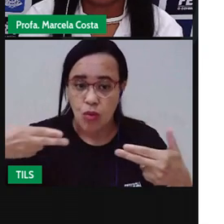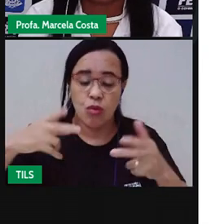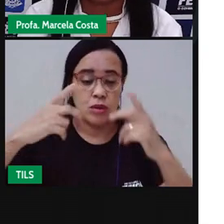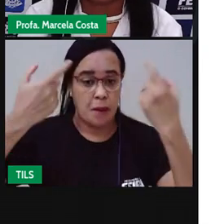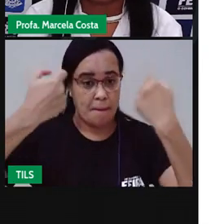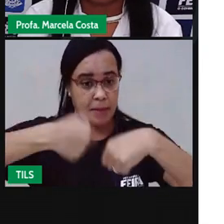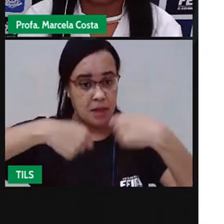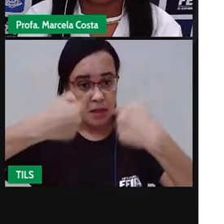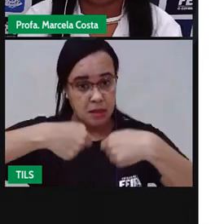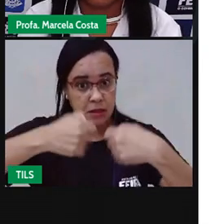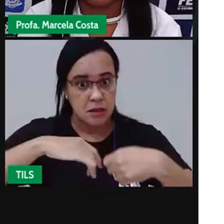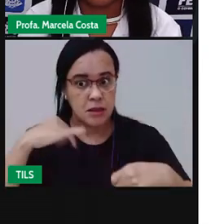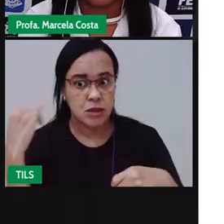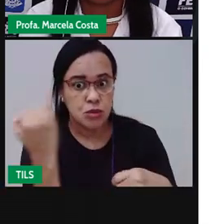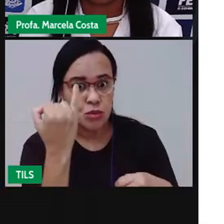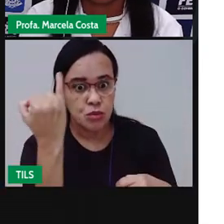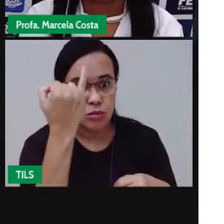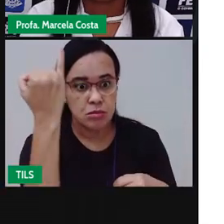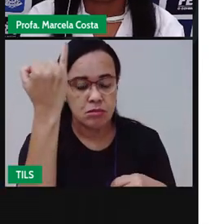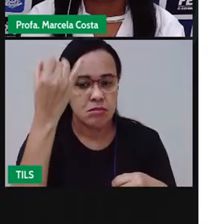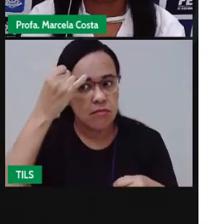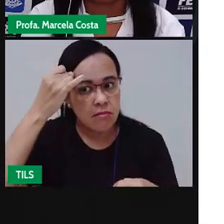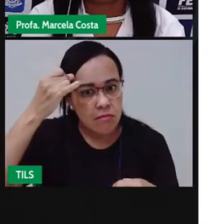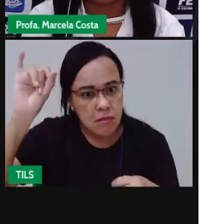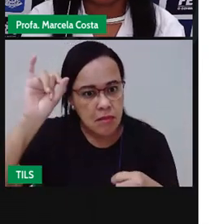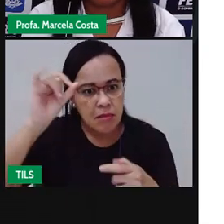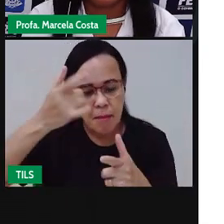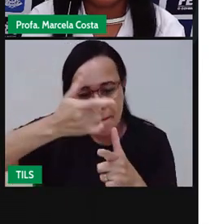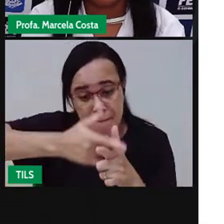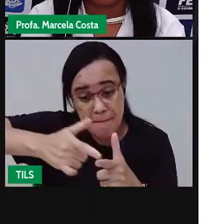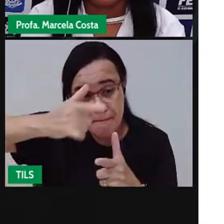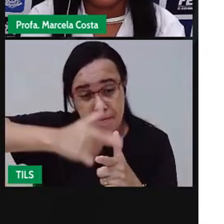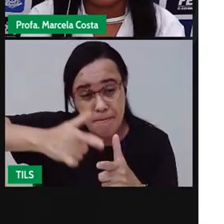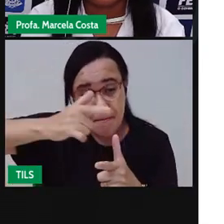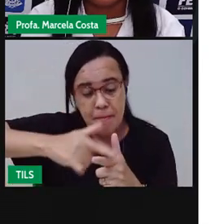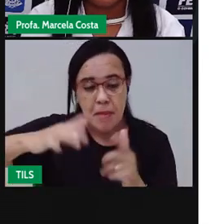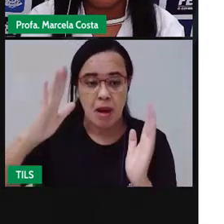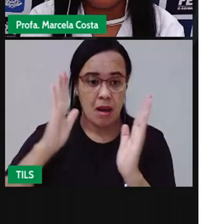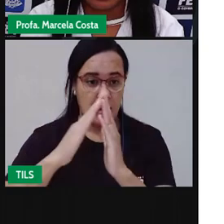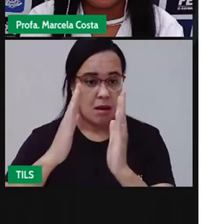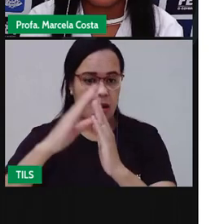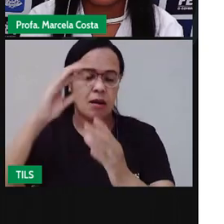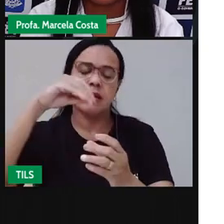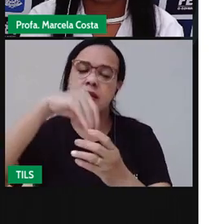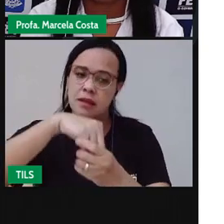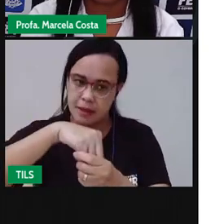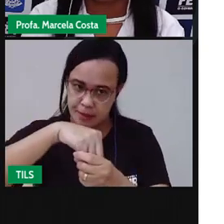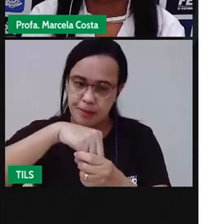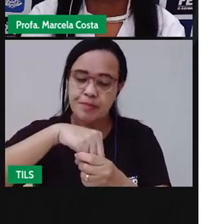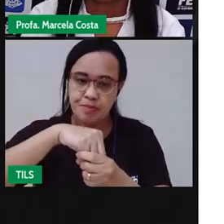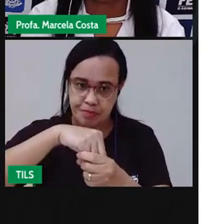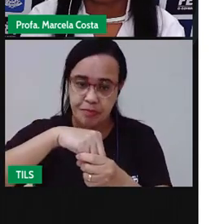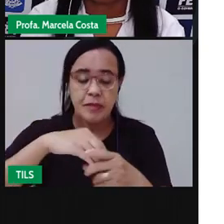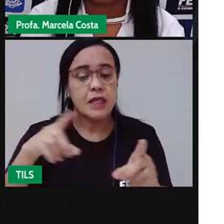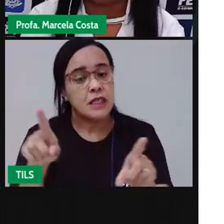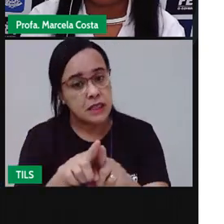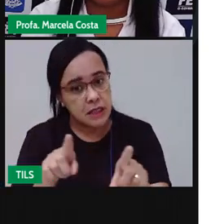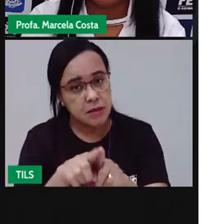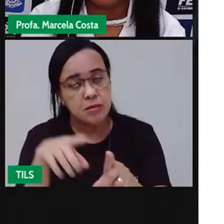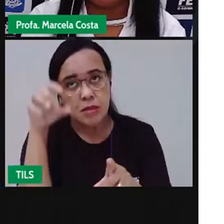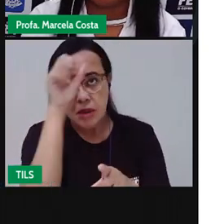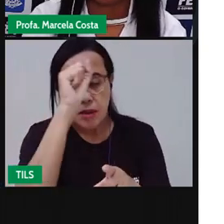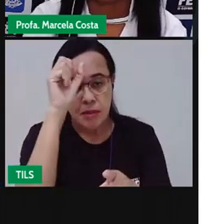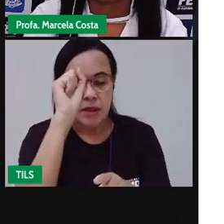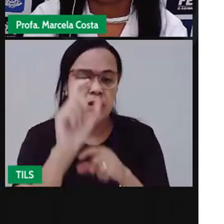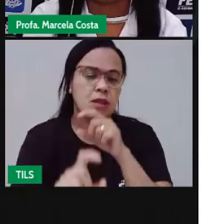evitar acidentes domésticos. Você também vai aprender a resolver e a elaborar problemas do